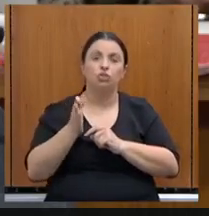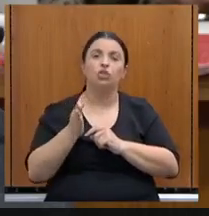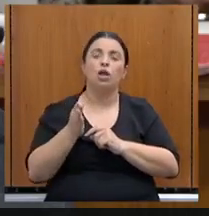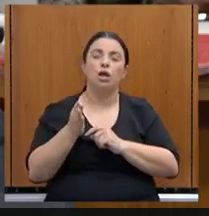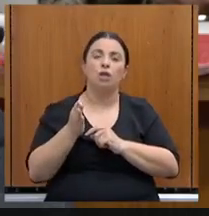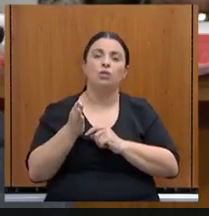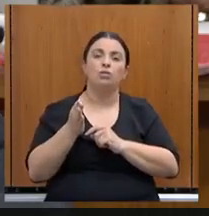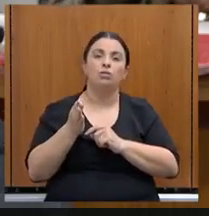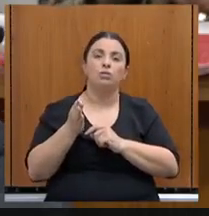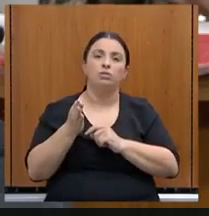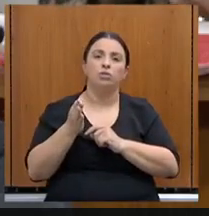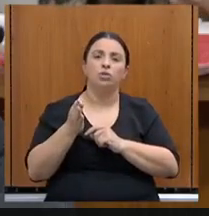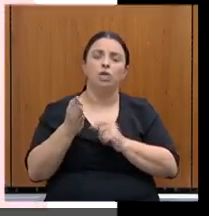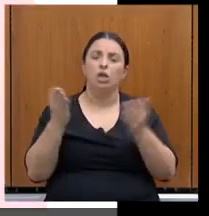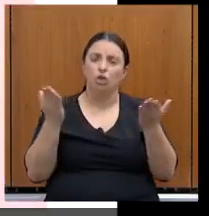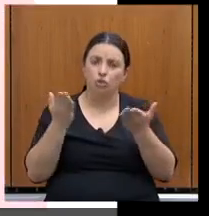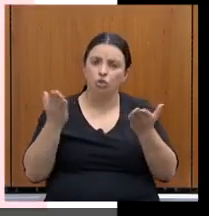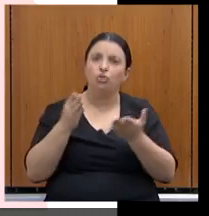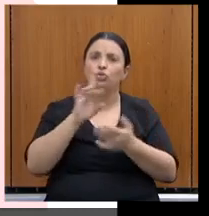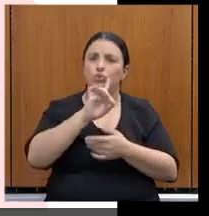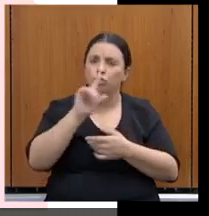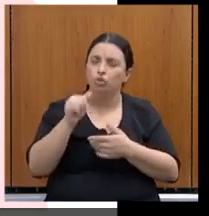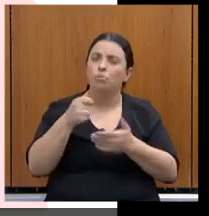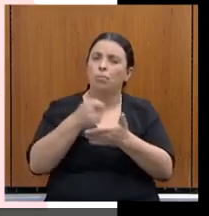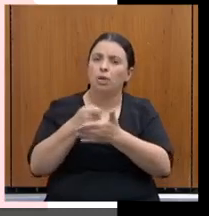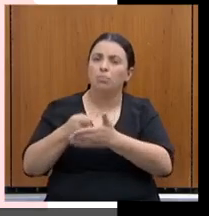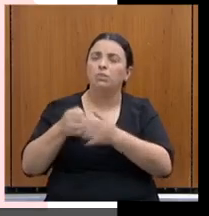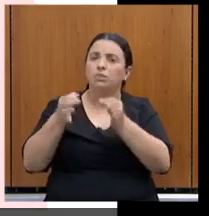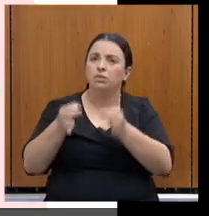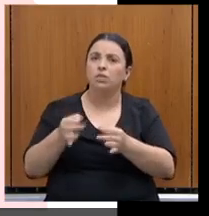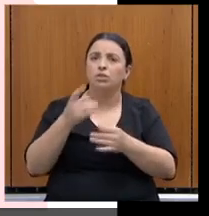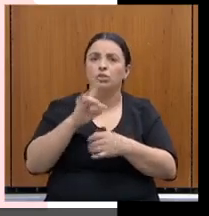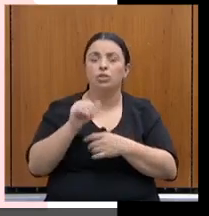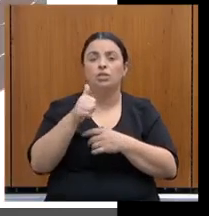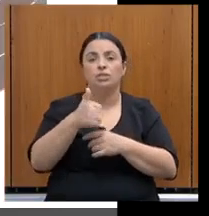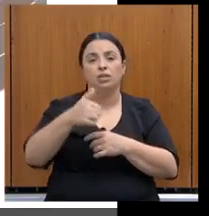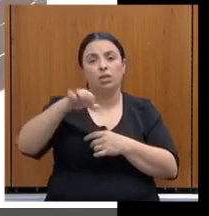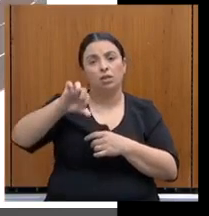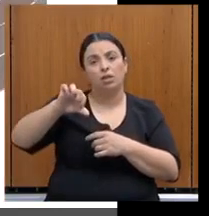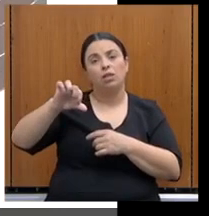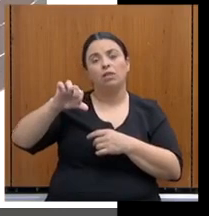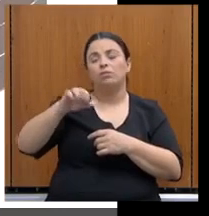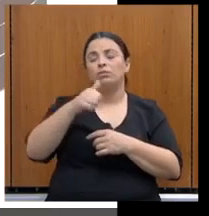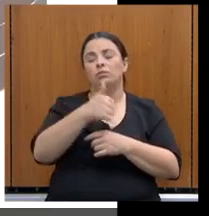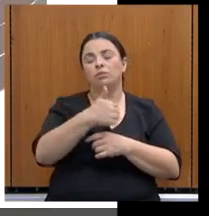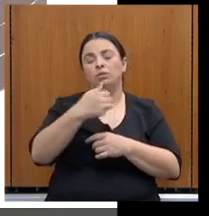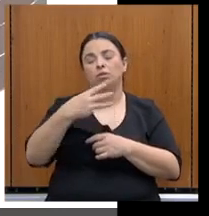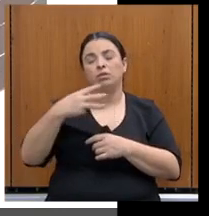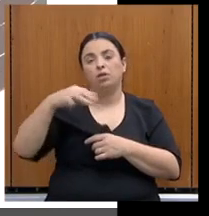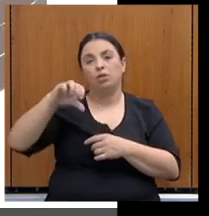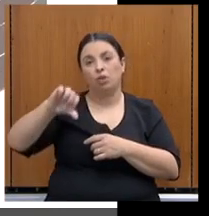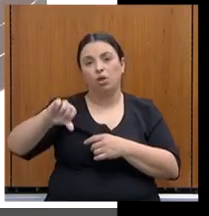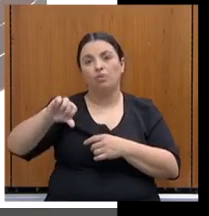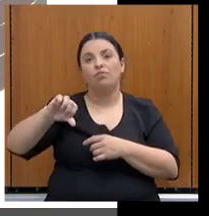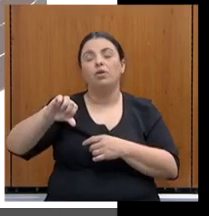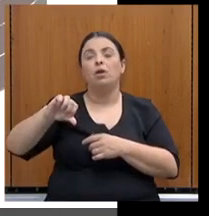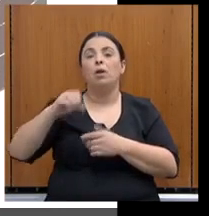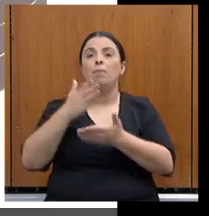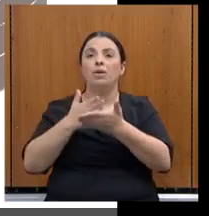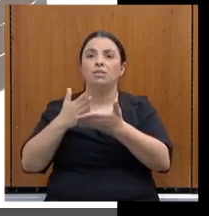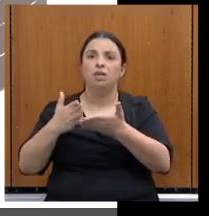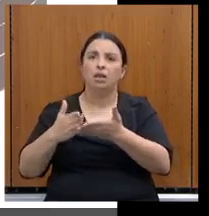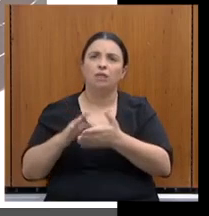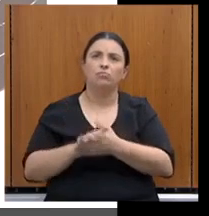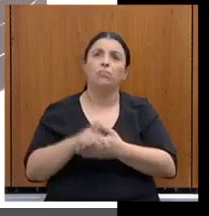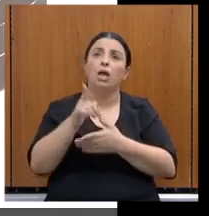de regularização e 139 milhões parcelados. Aqui, um convênio ICMS